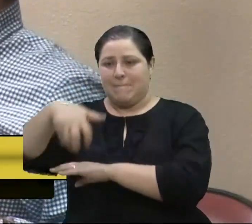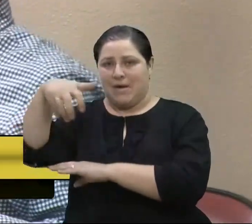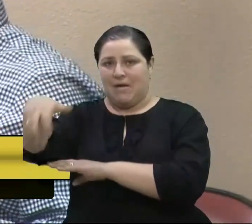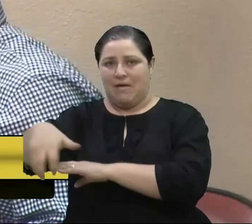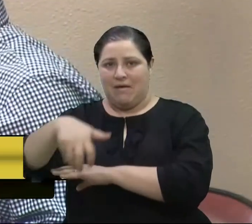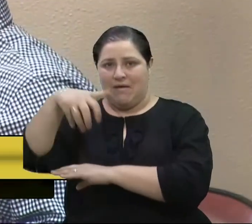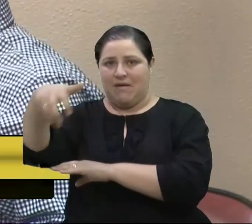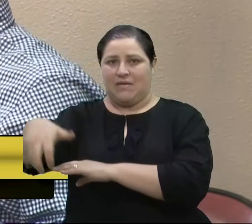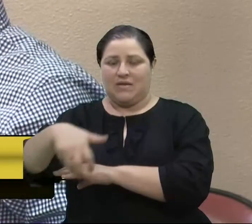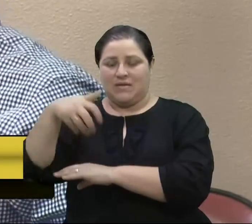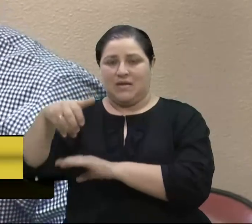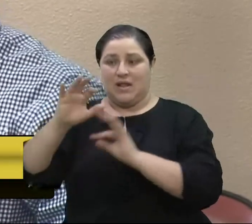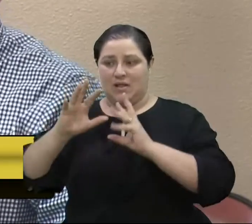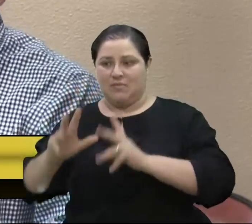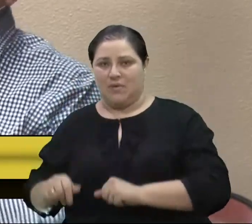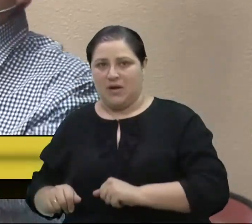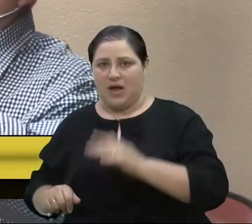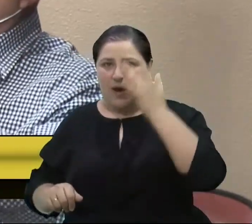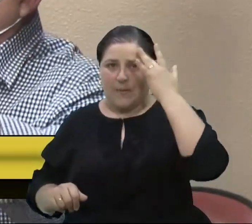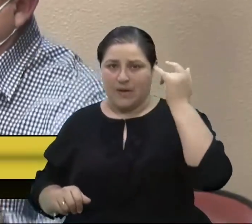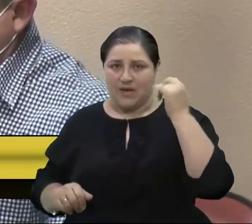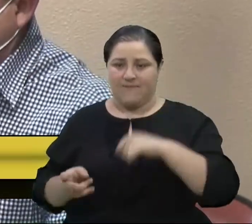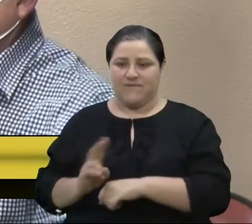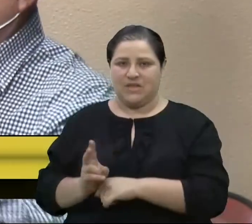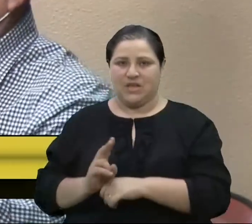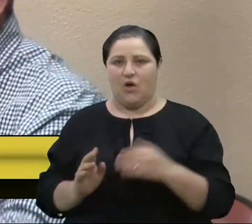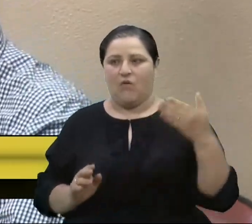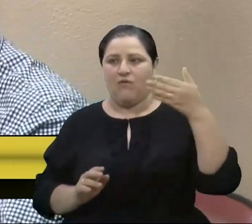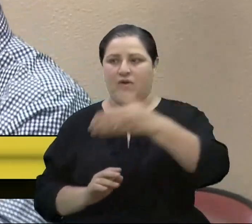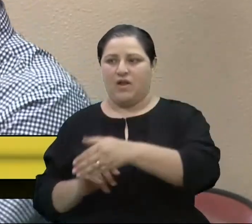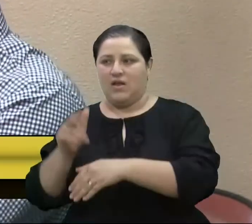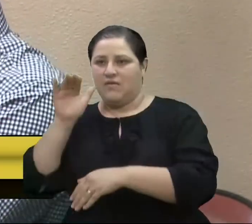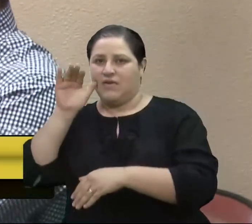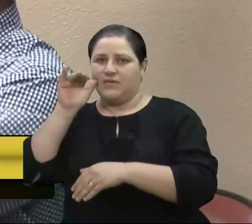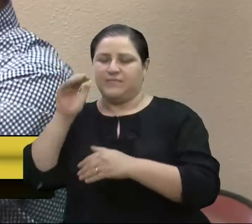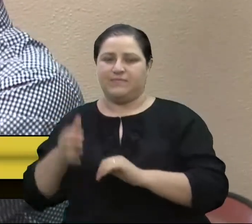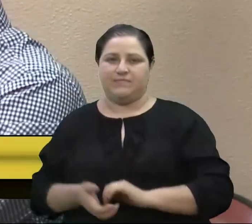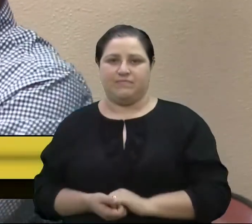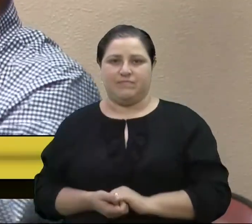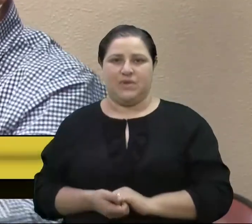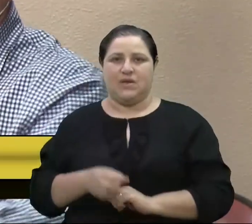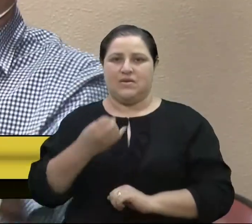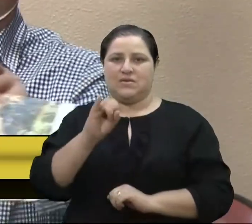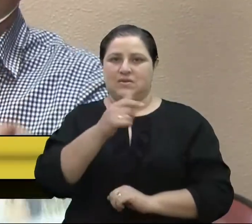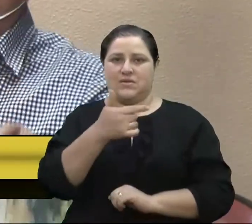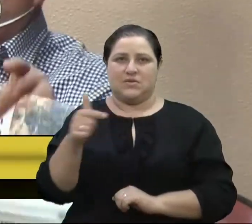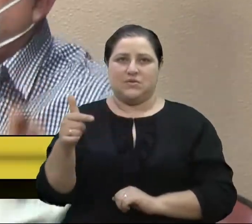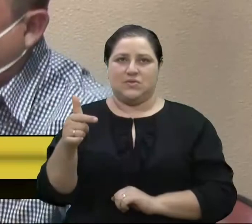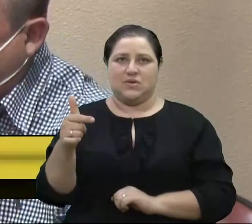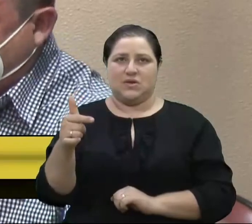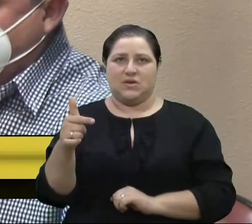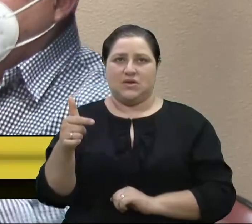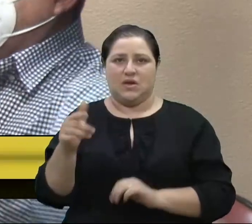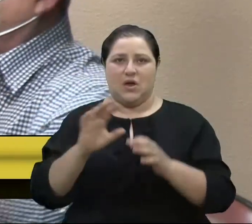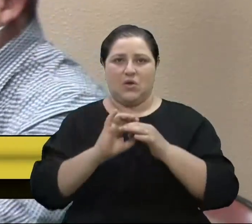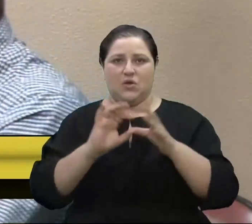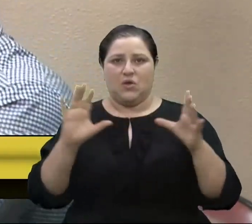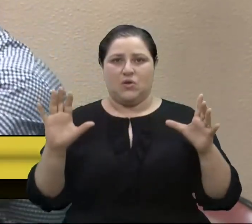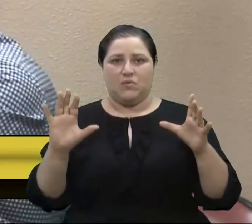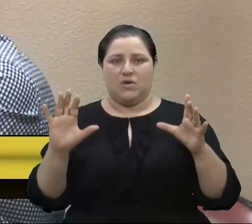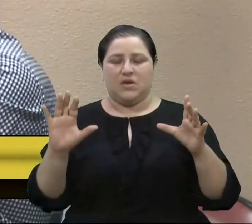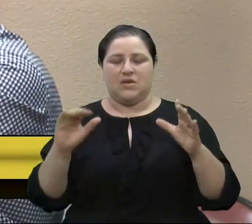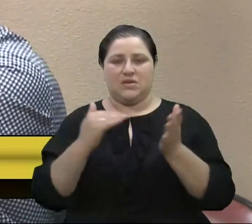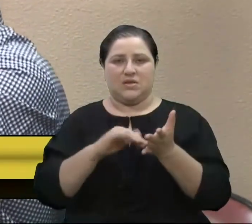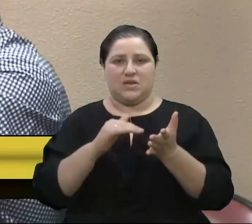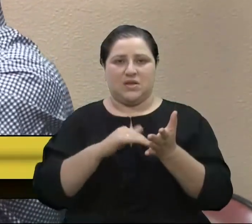aparece o fiscal lá. Enquanto não mudar isso, de dar autonomia para a Secretaria da Agricultura com o seu técnico, poder